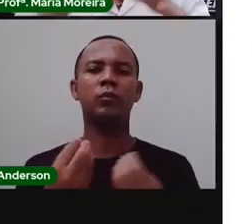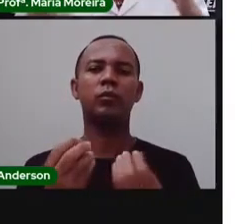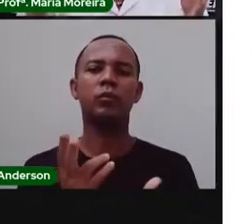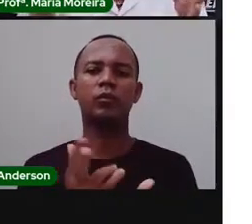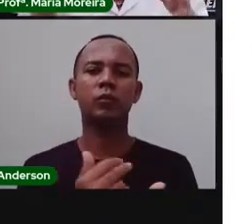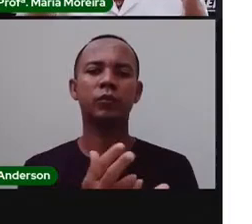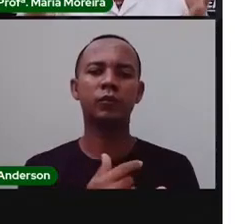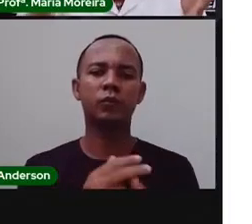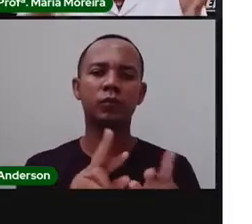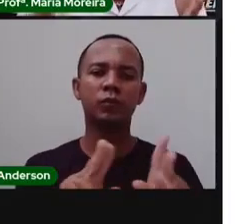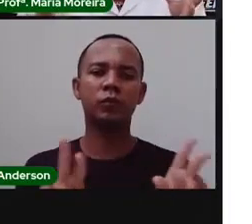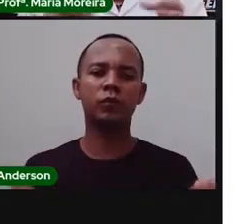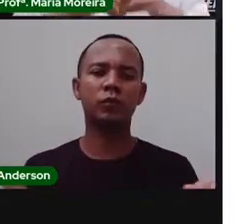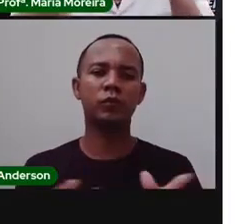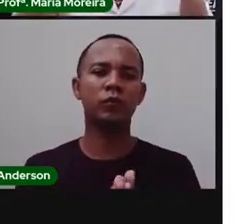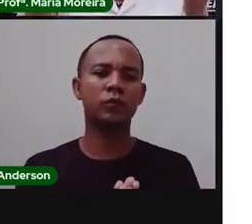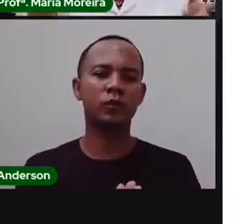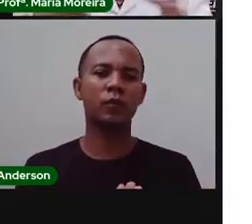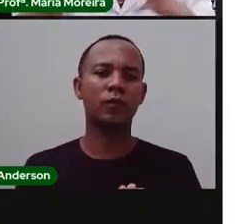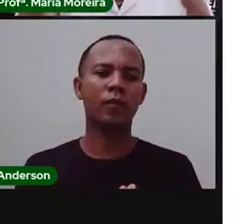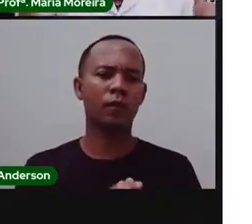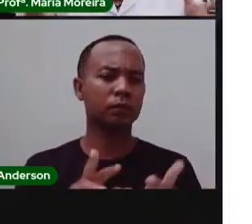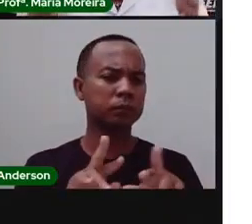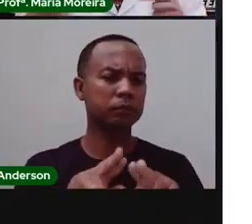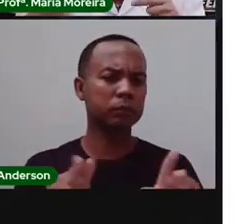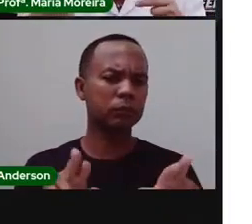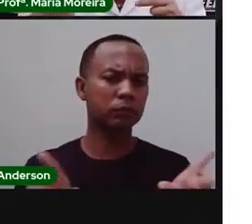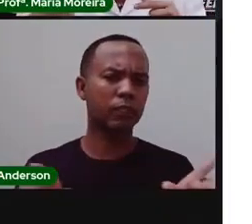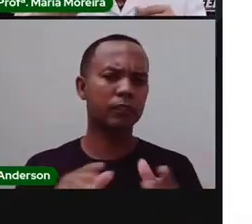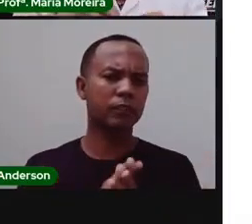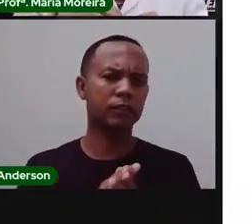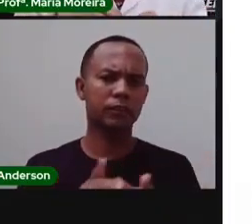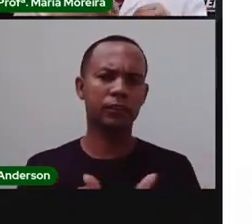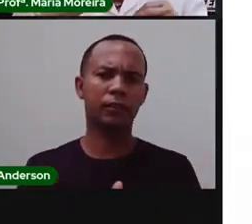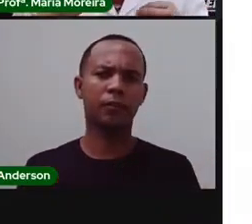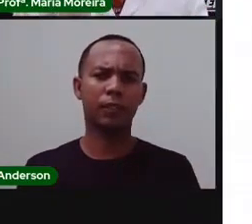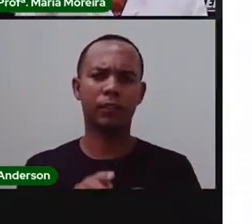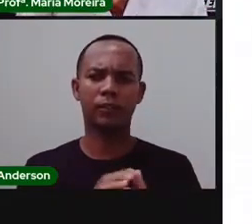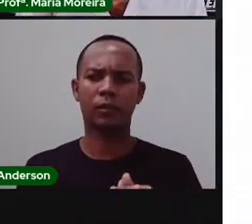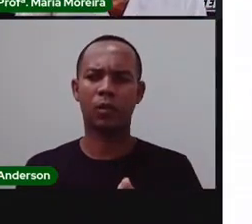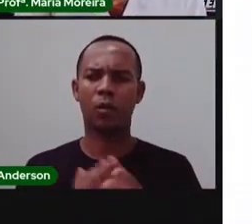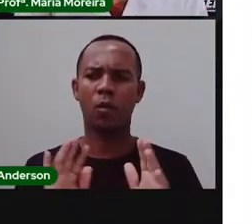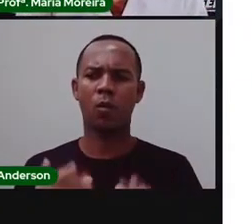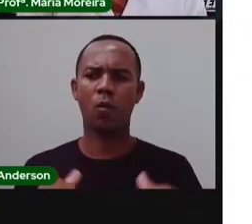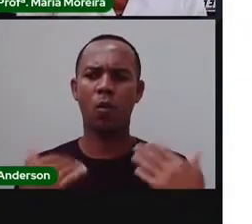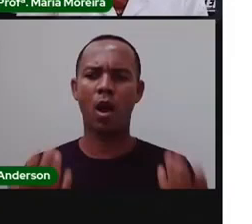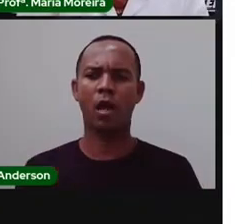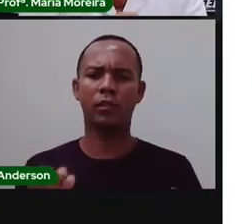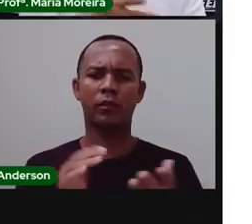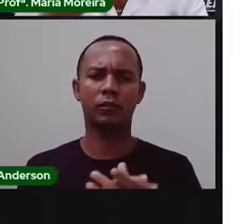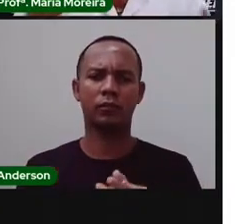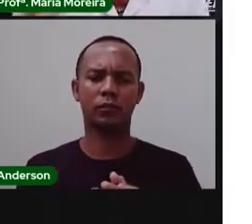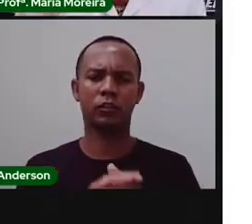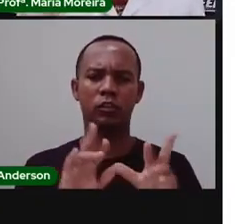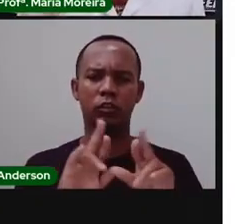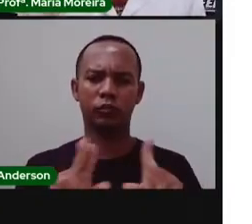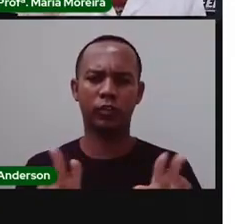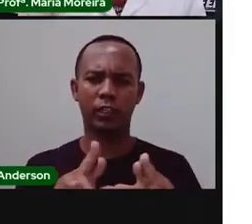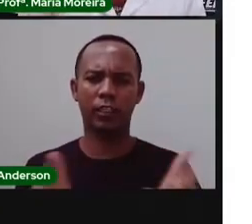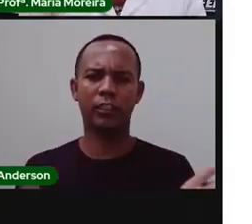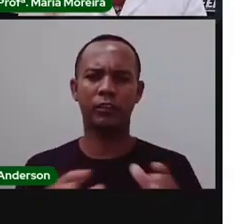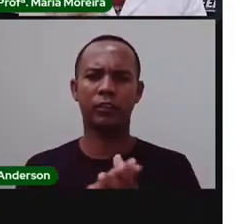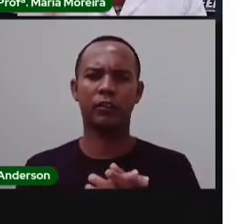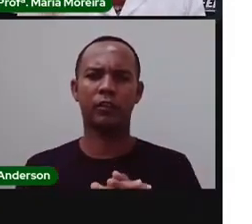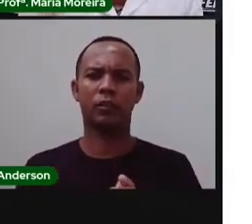Porque aí são várias É plural Quando a fala De mais de uma coisa A gente usa o plural Então quais são As diferenças Na